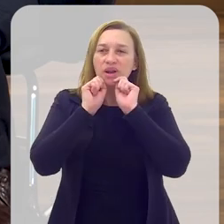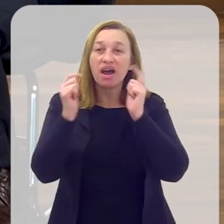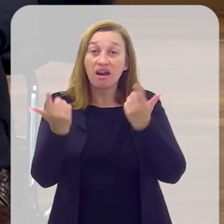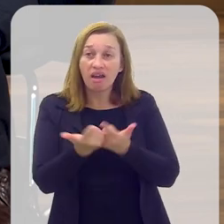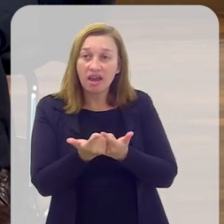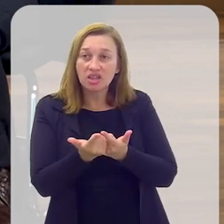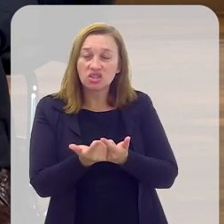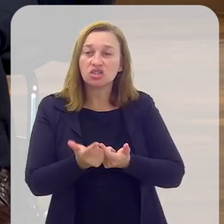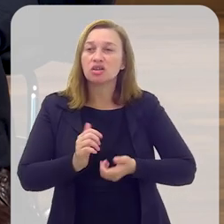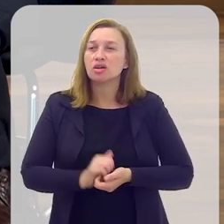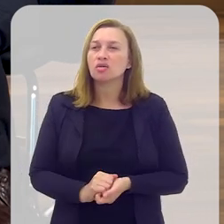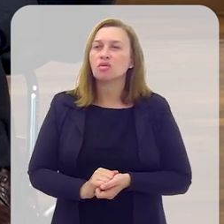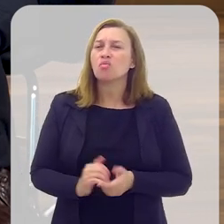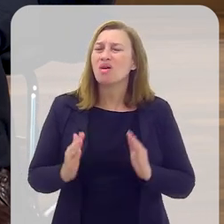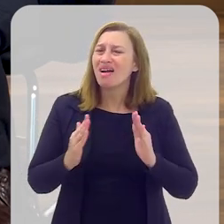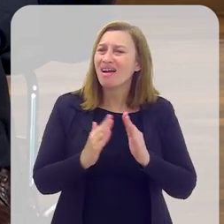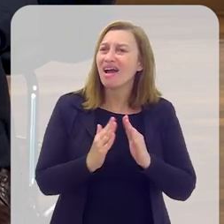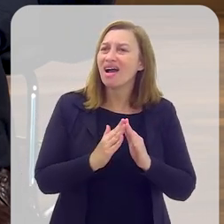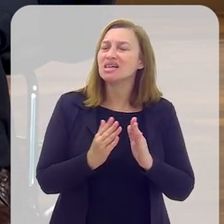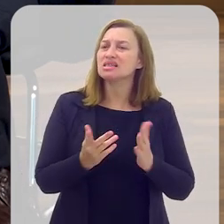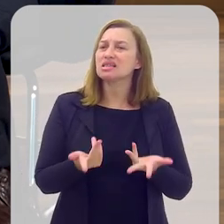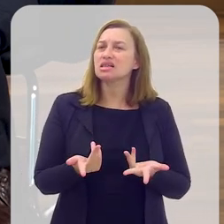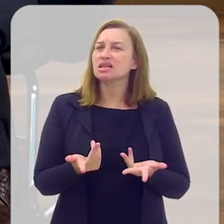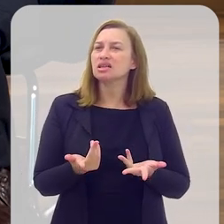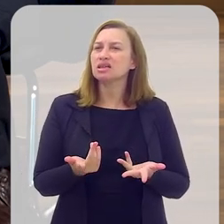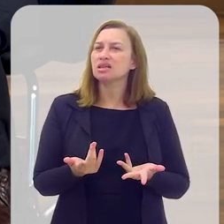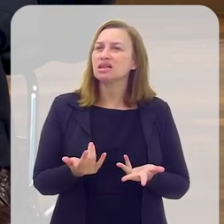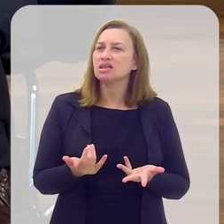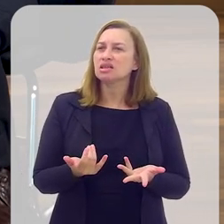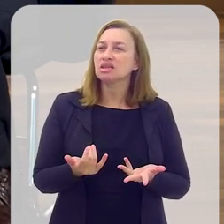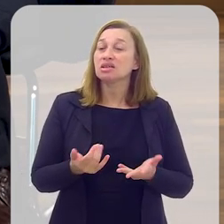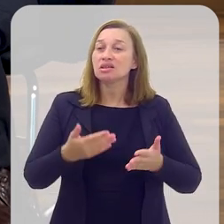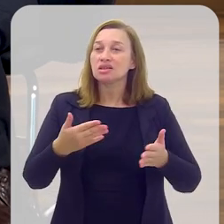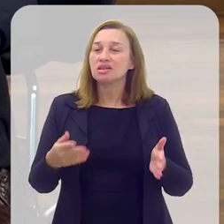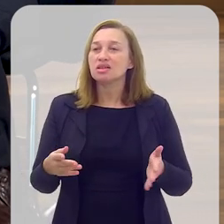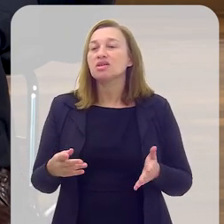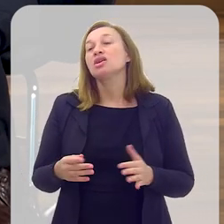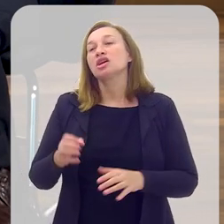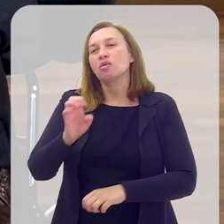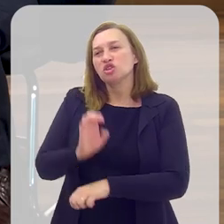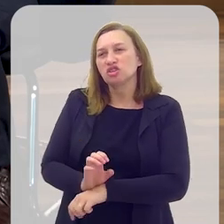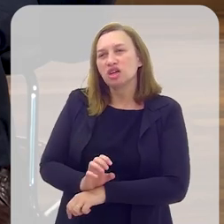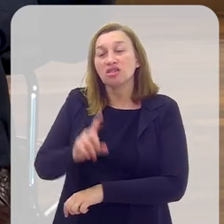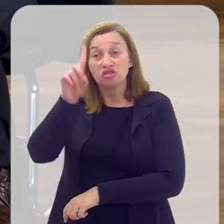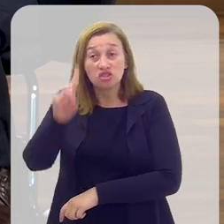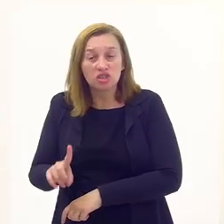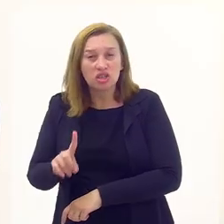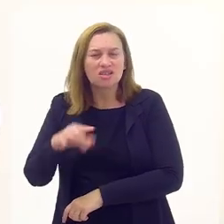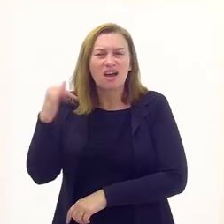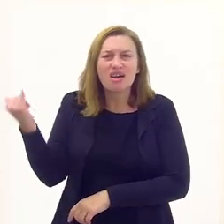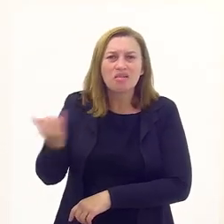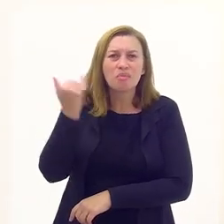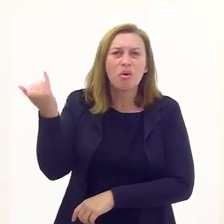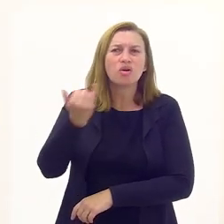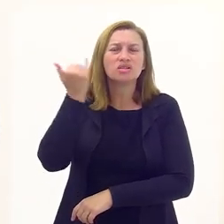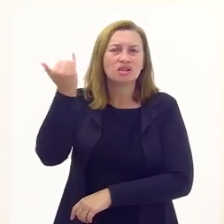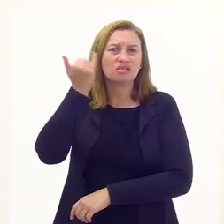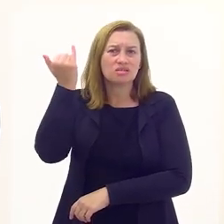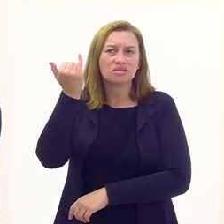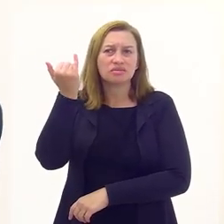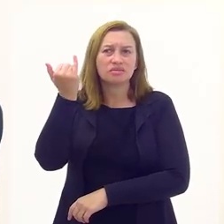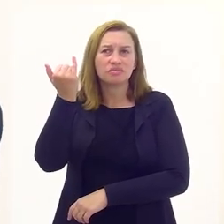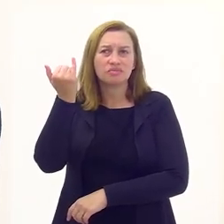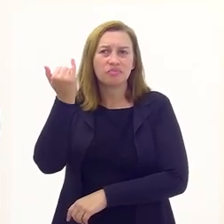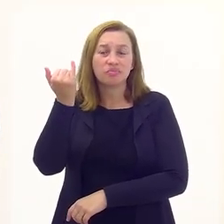para a Assembleia Legislativa, que é uma casa que constitui uma das lógicas do Estado de Direito e da importância